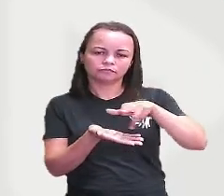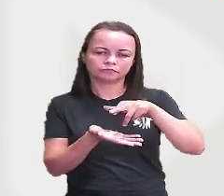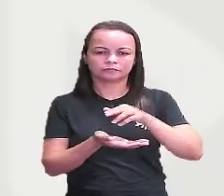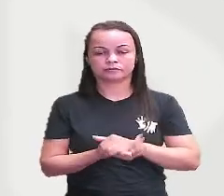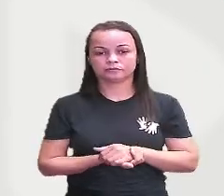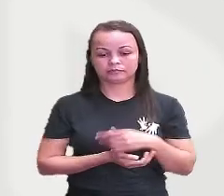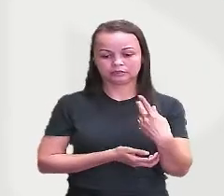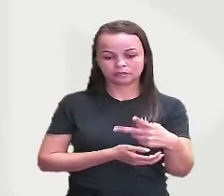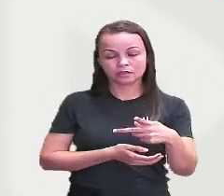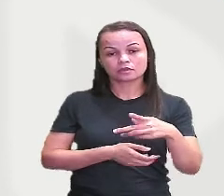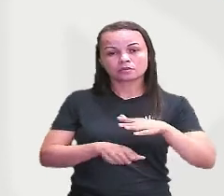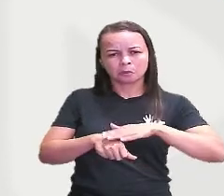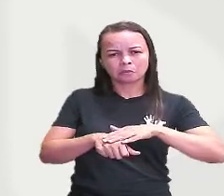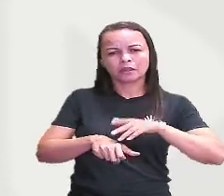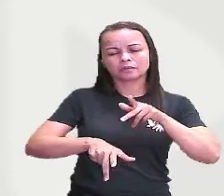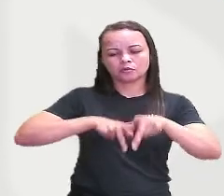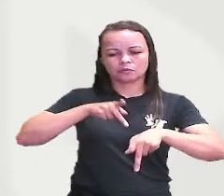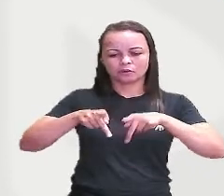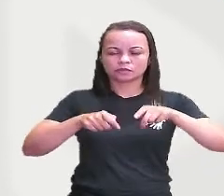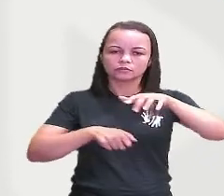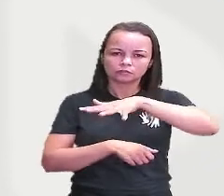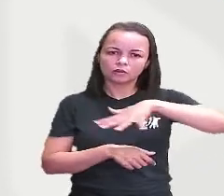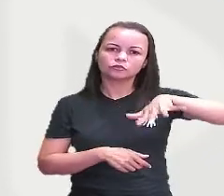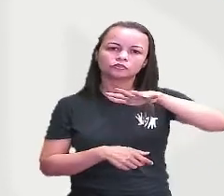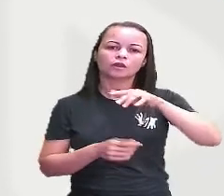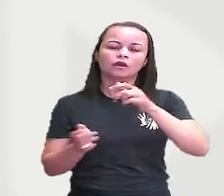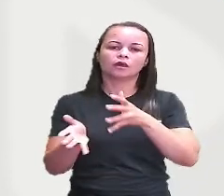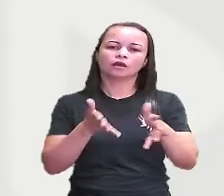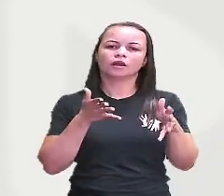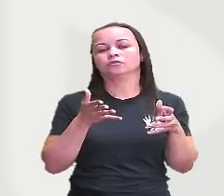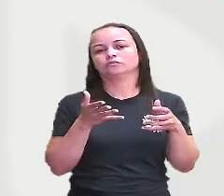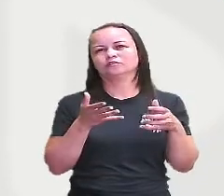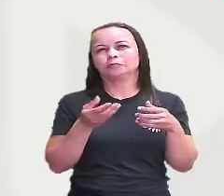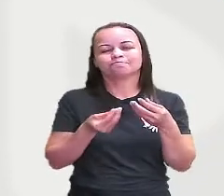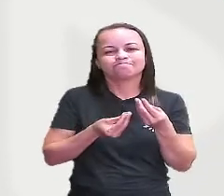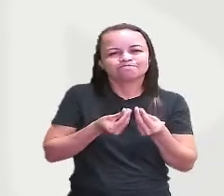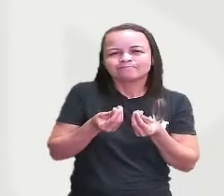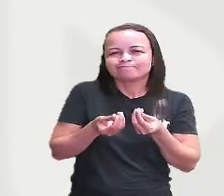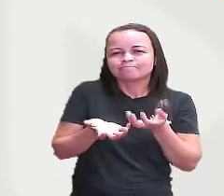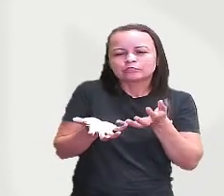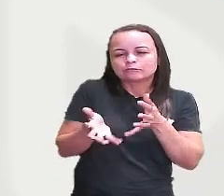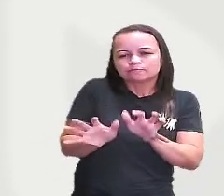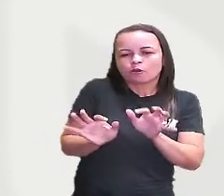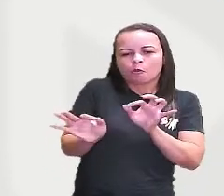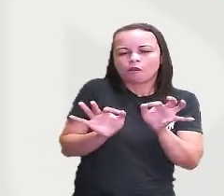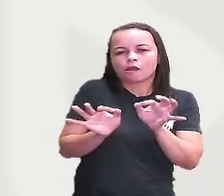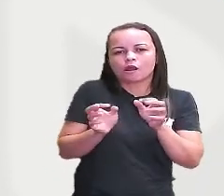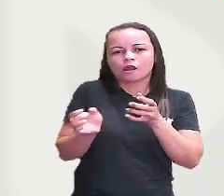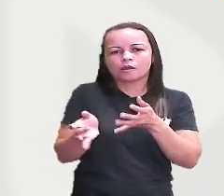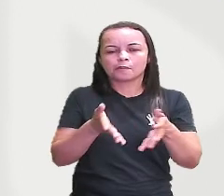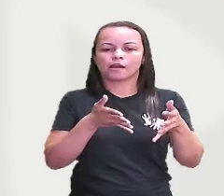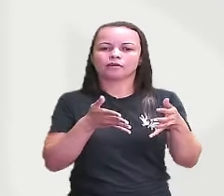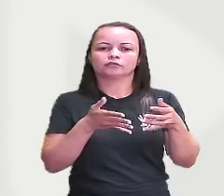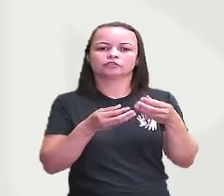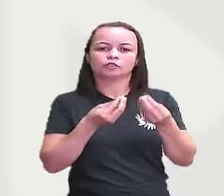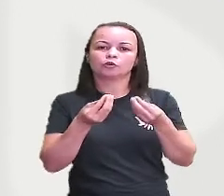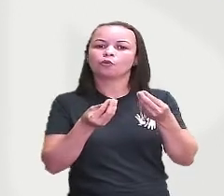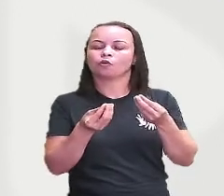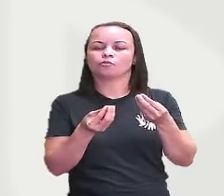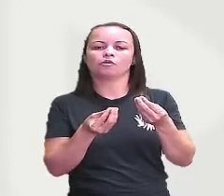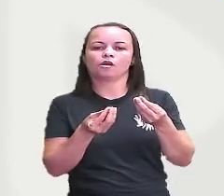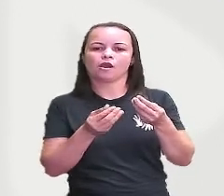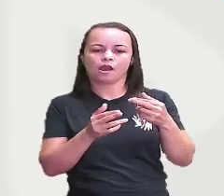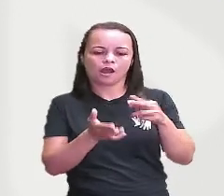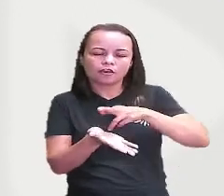população de um modo em geral já estava insatisfeita com os rumos que a revolução francesa tinha